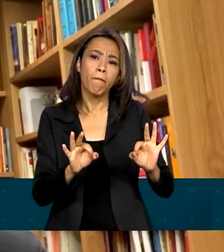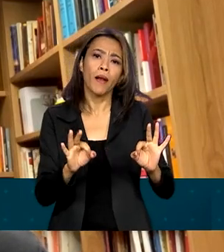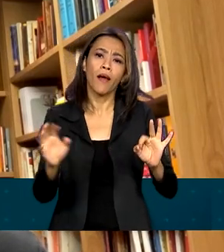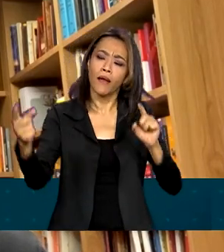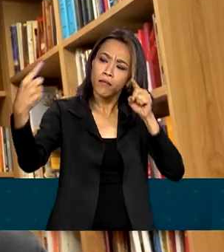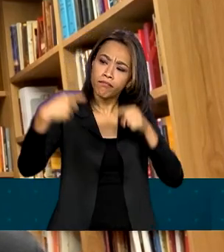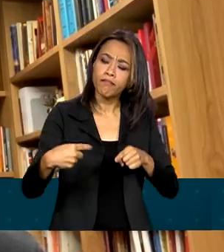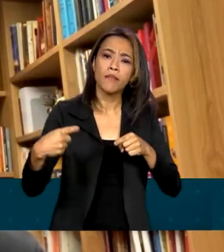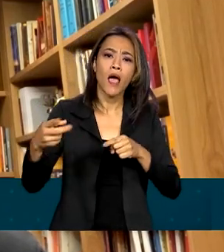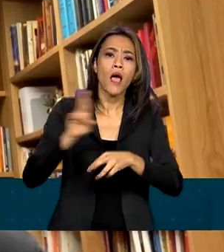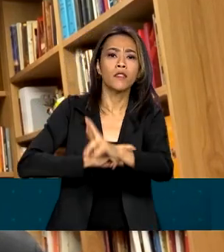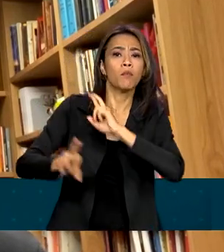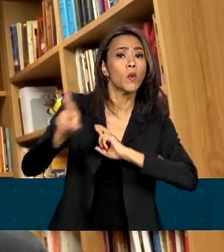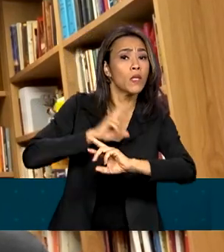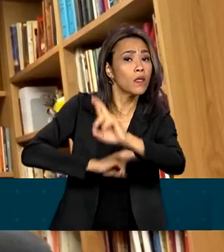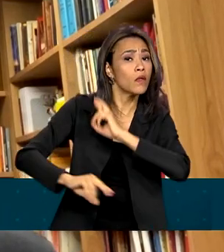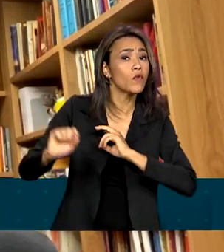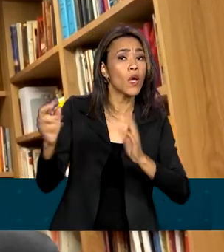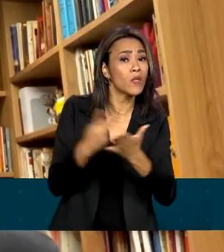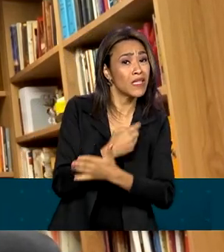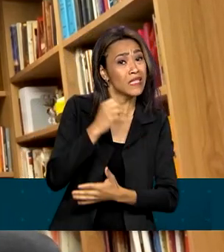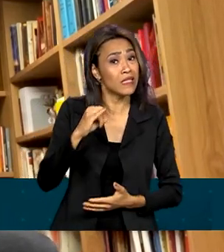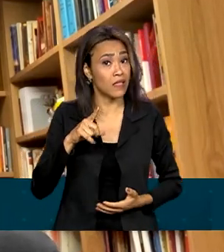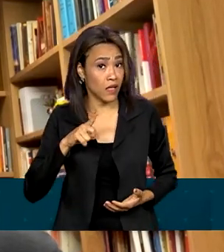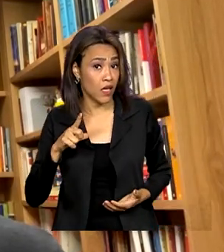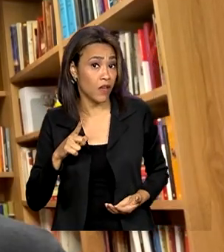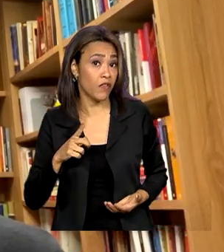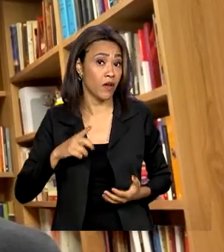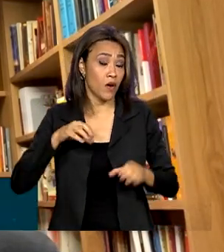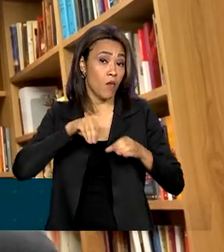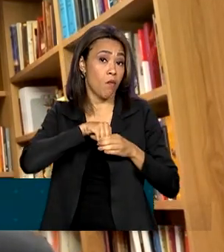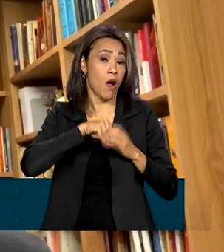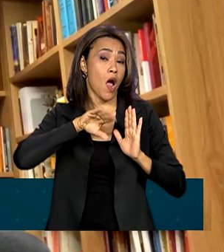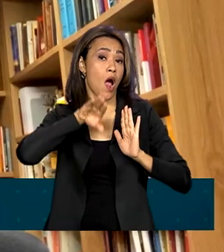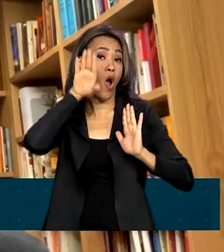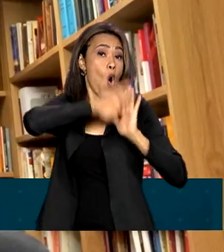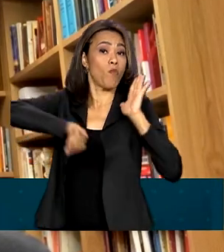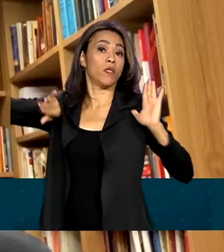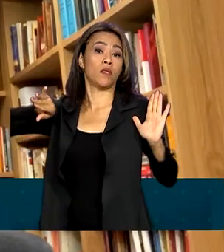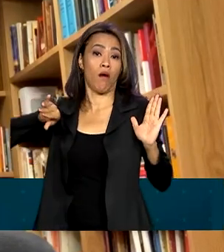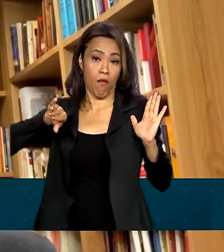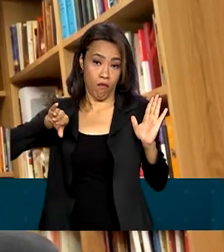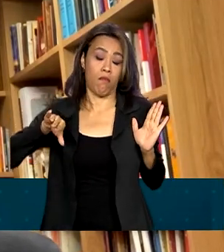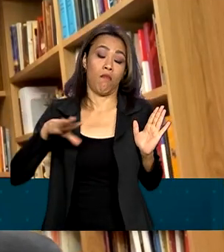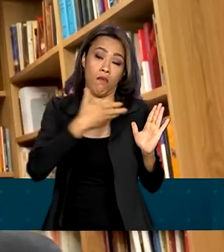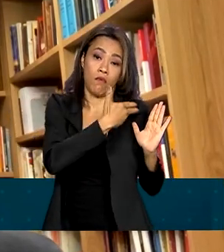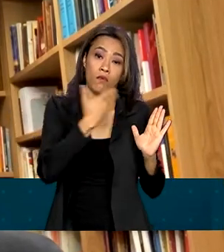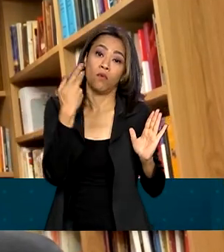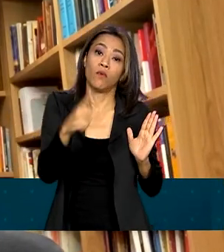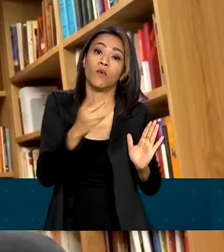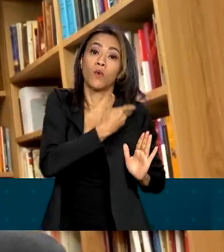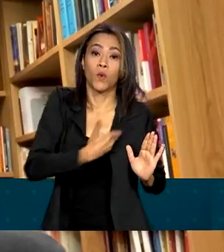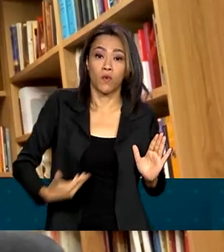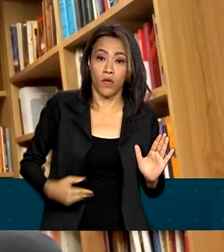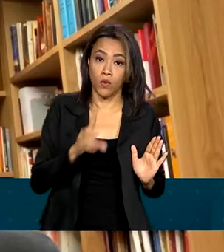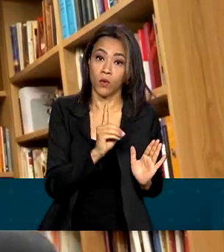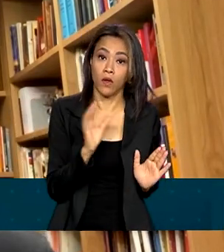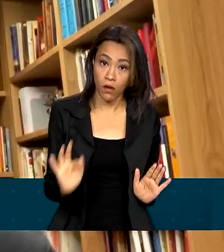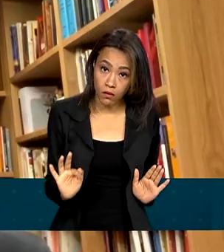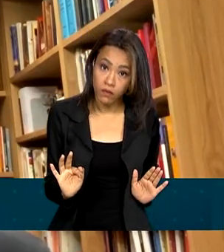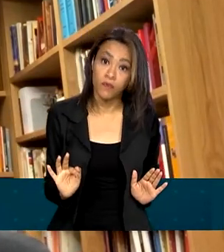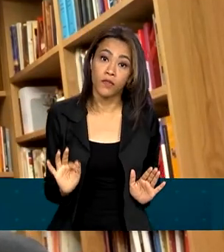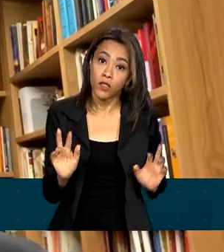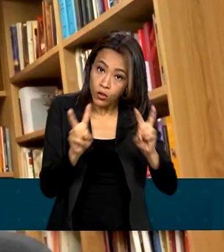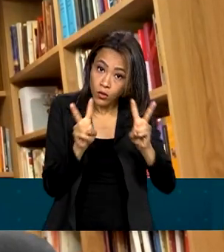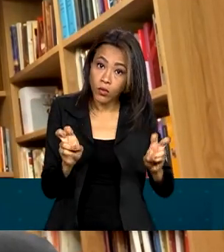será possível verificar se houve ou não essa omissão por parte do governo do Distrito Federal. E, nesse caso,